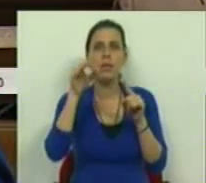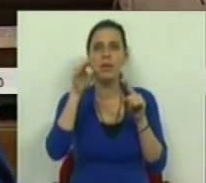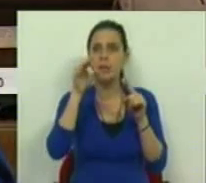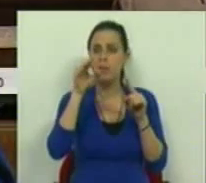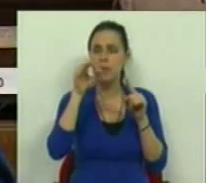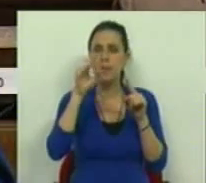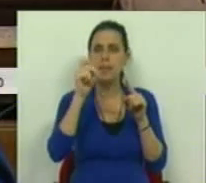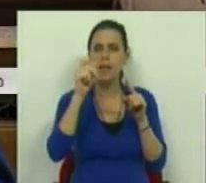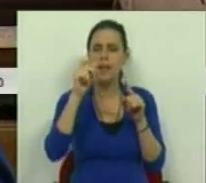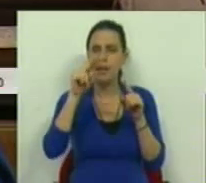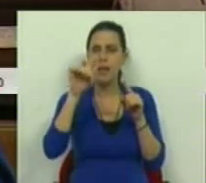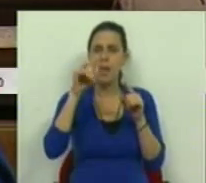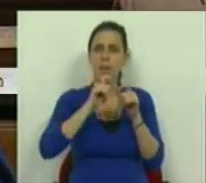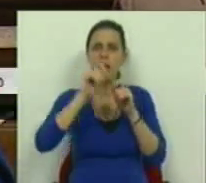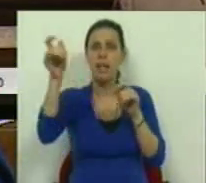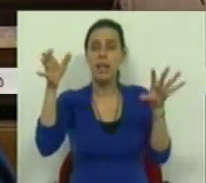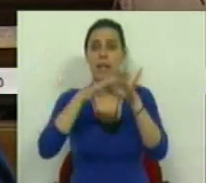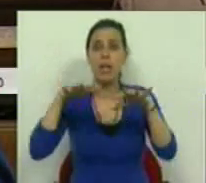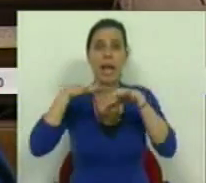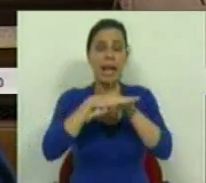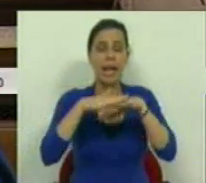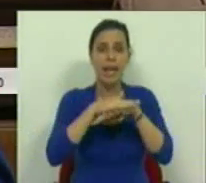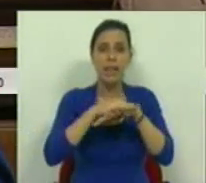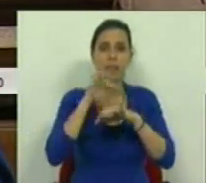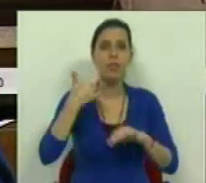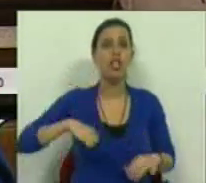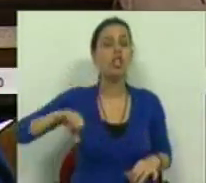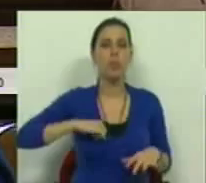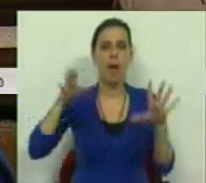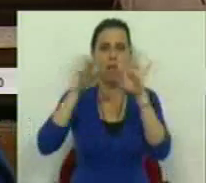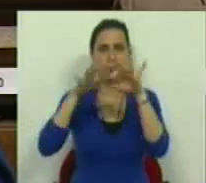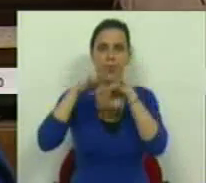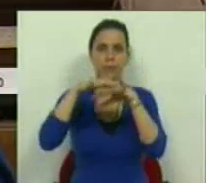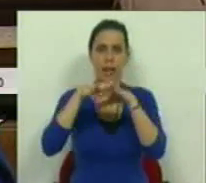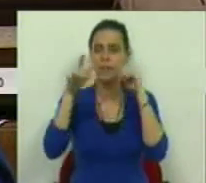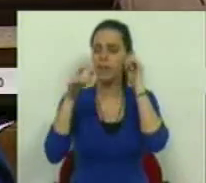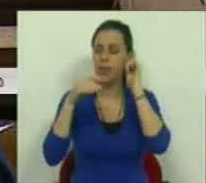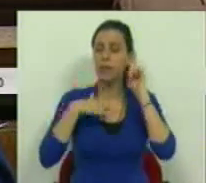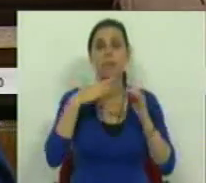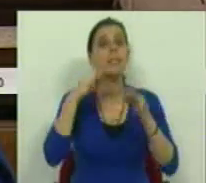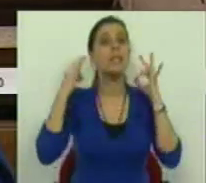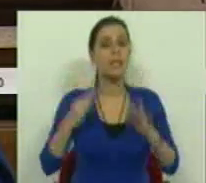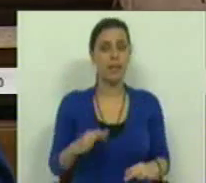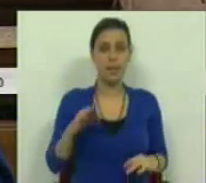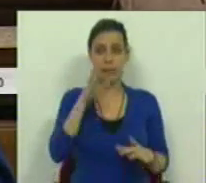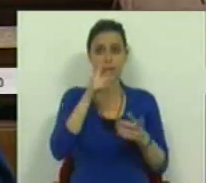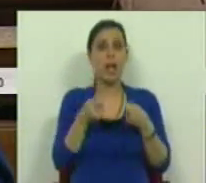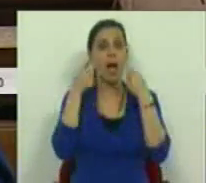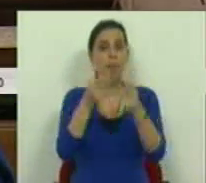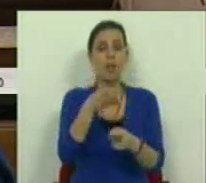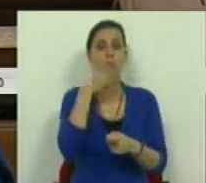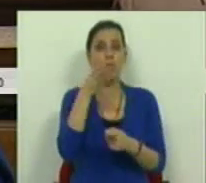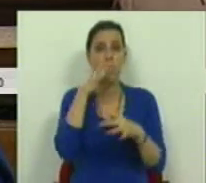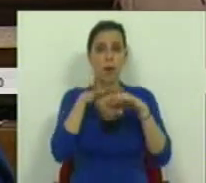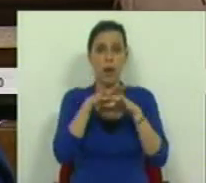Sanabria para permitir a ligação à rede ferroviária espanhola. Temos a certeza que apostar na linha